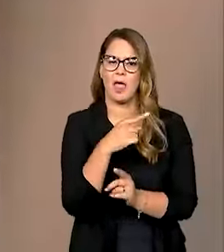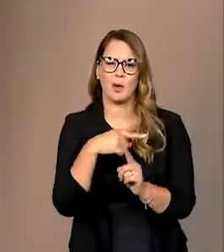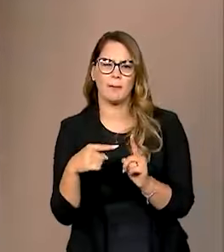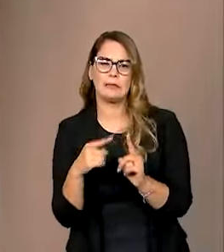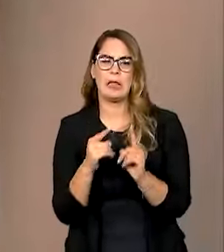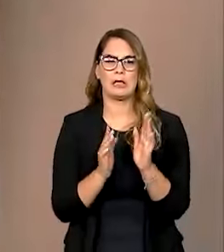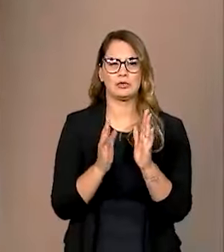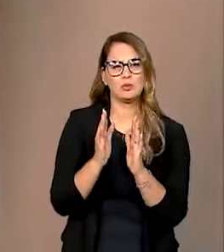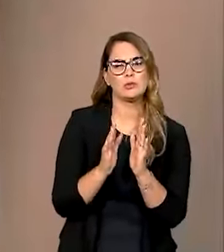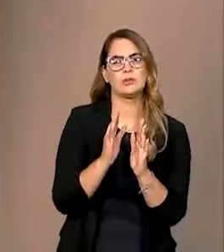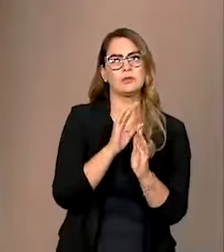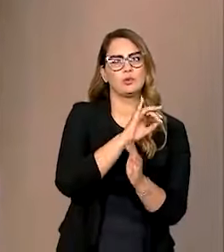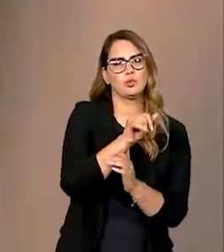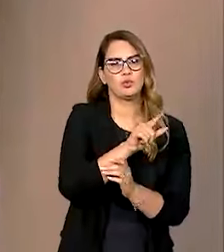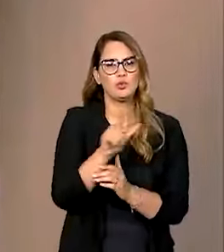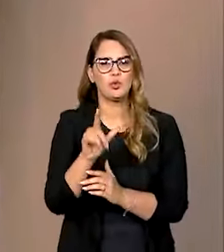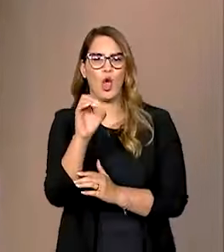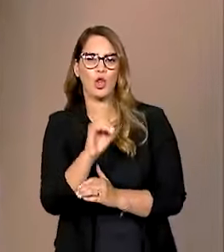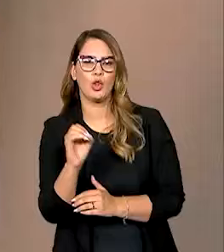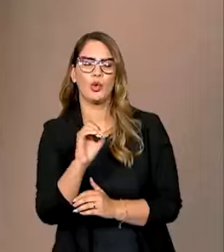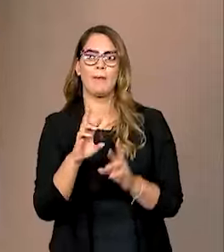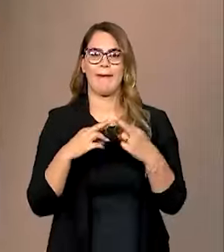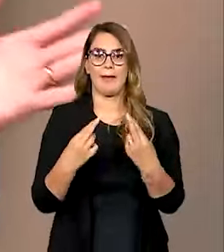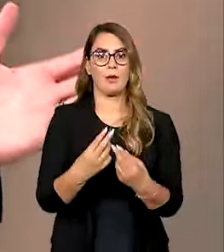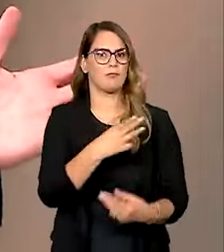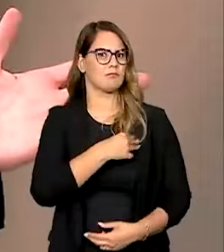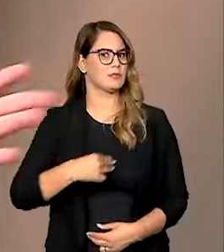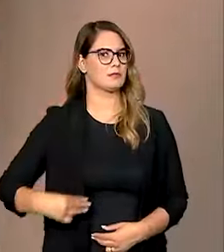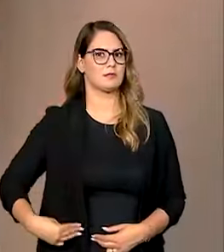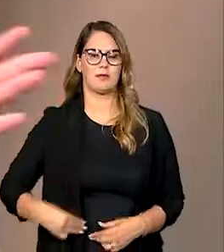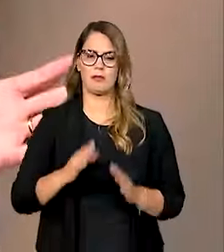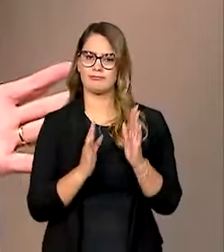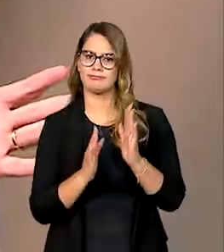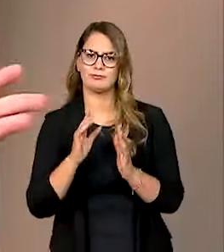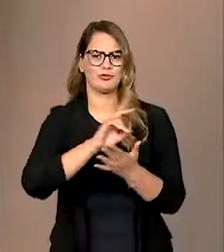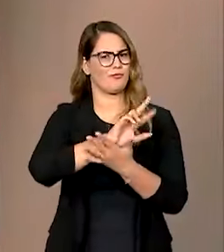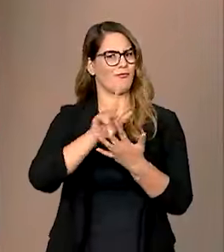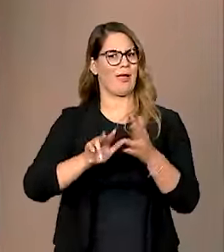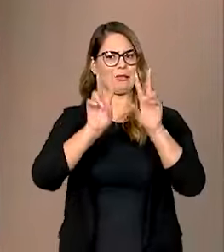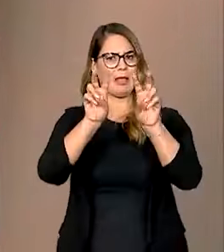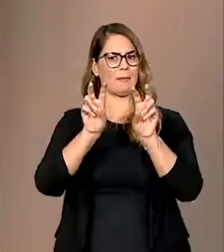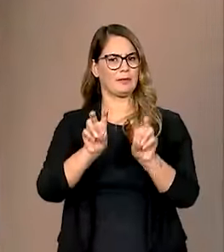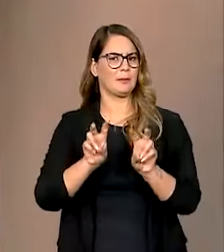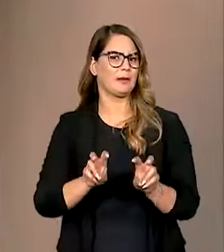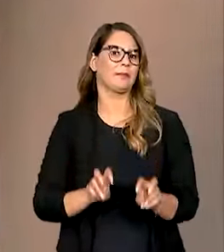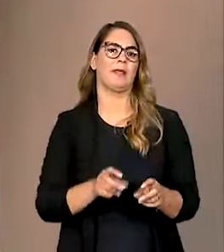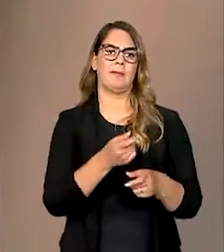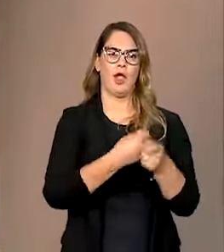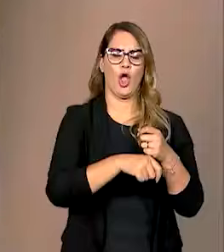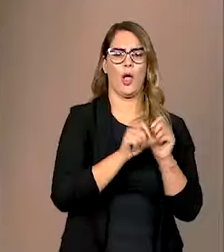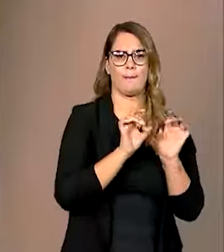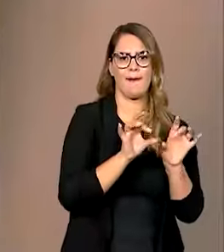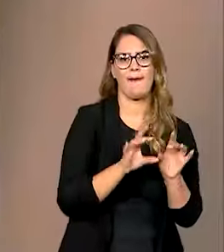entre julho e outubro, serão as reuniões ministeriais. E as reuniões ministeriais desses mais diversos temas. A reunião de comércio, a